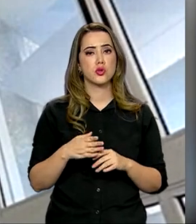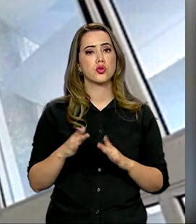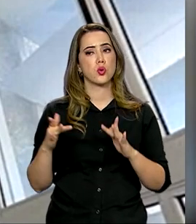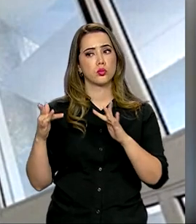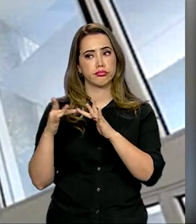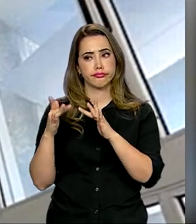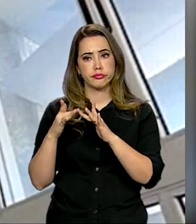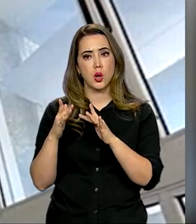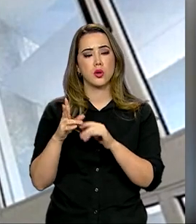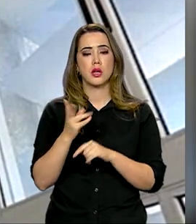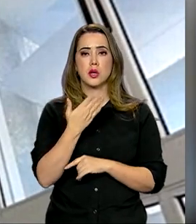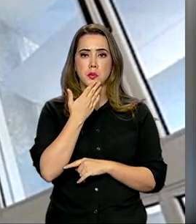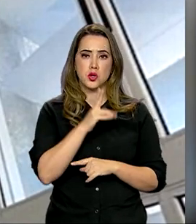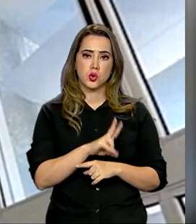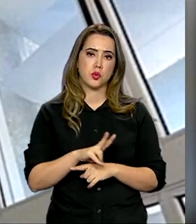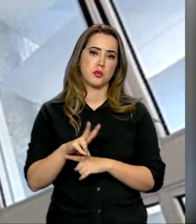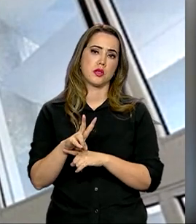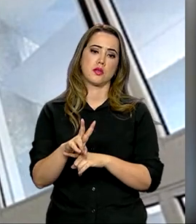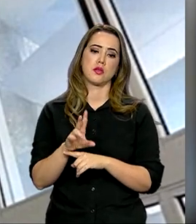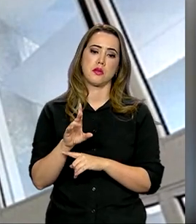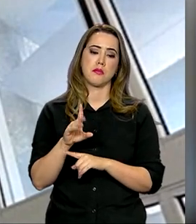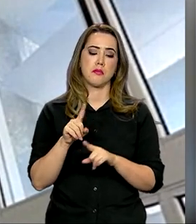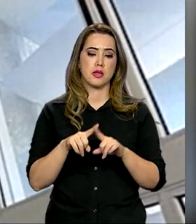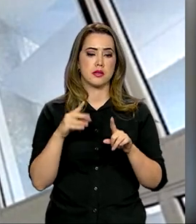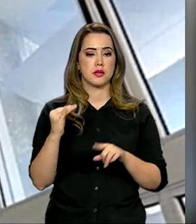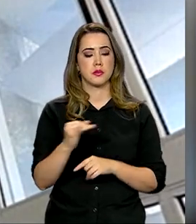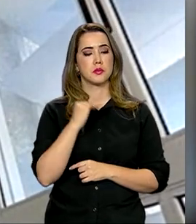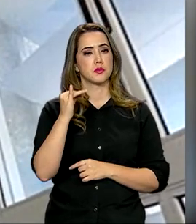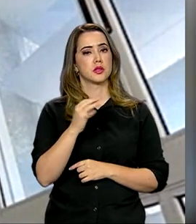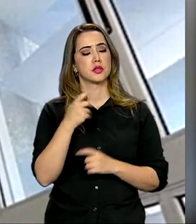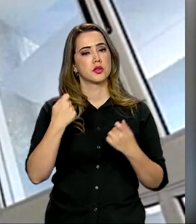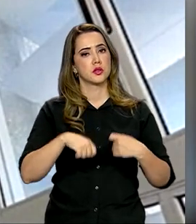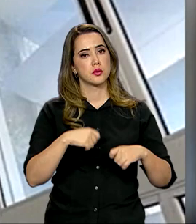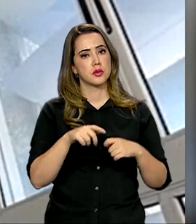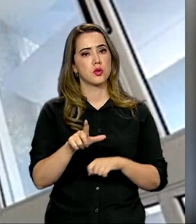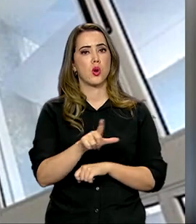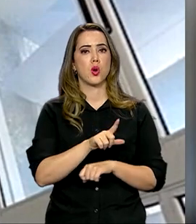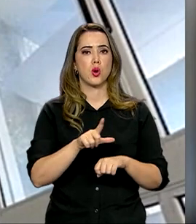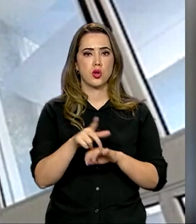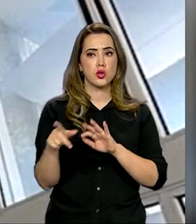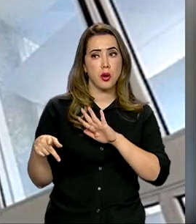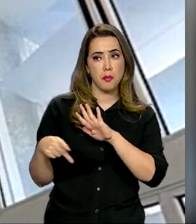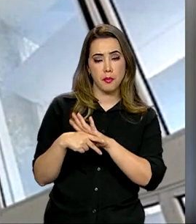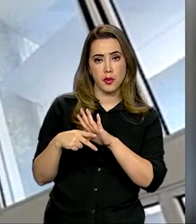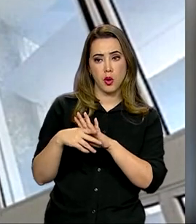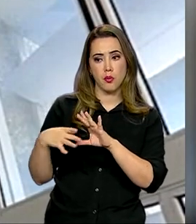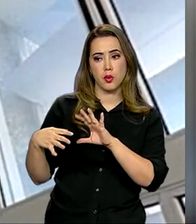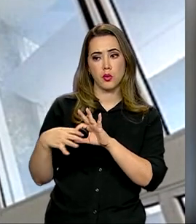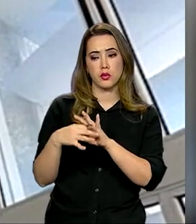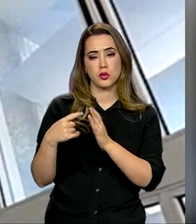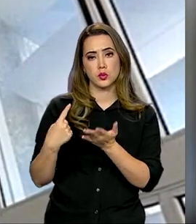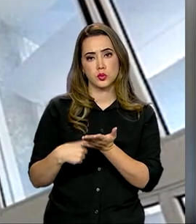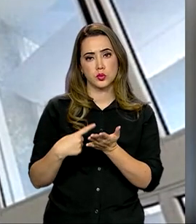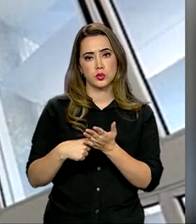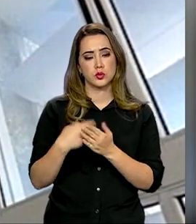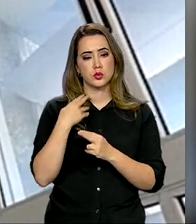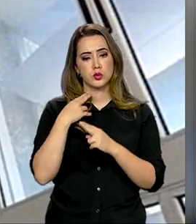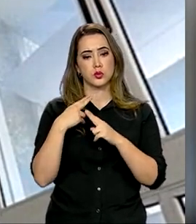com a linha de crédito. Só é importante falar que tem que ser uma loja credenciada e o pagamento é feito direto ao